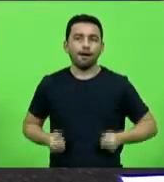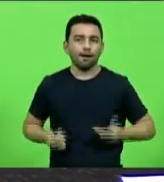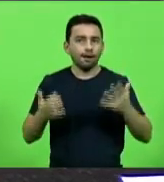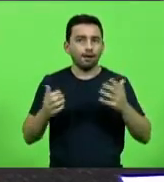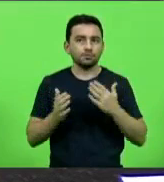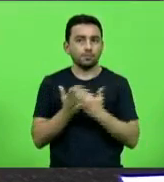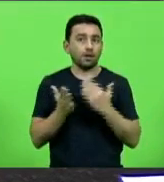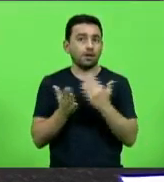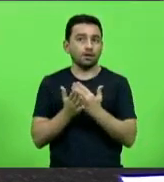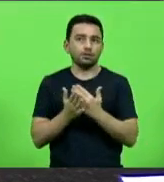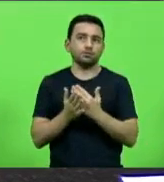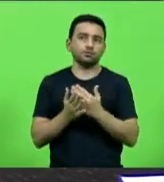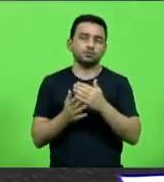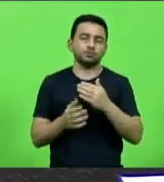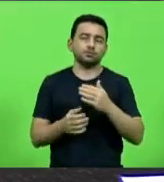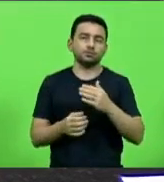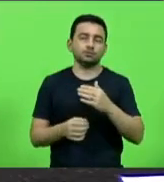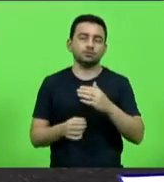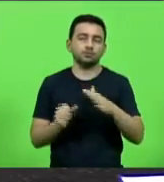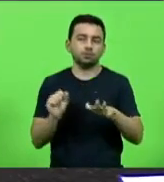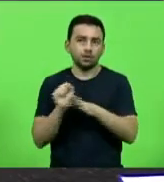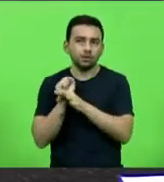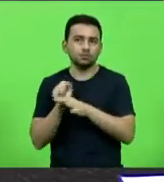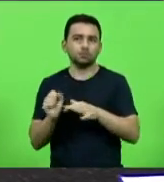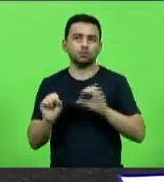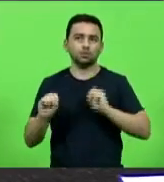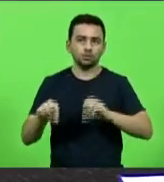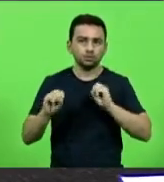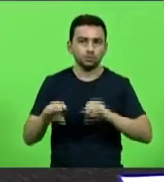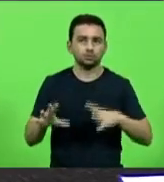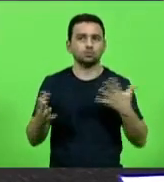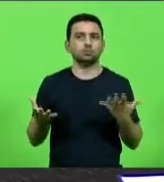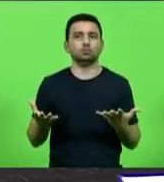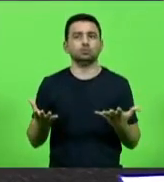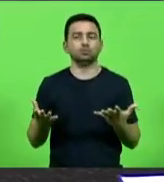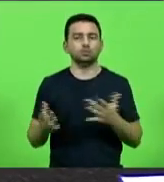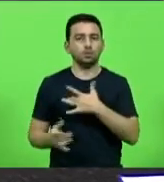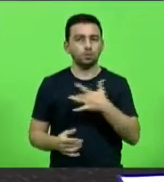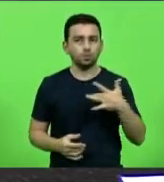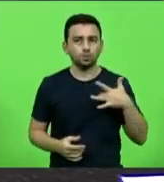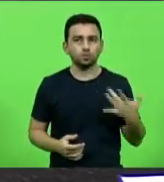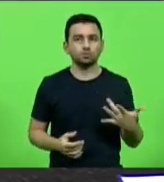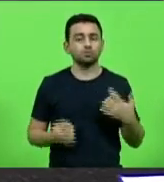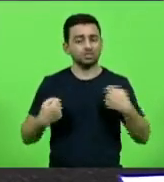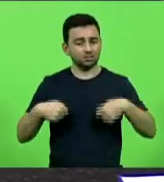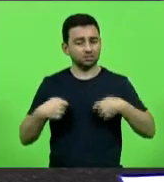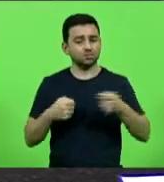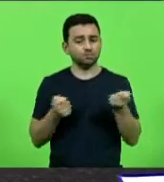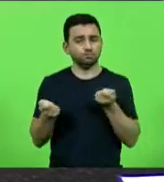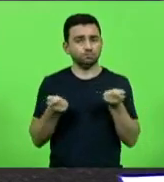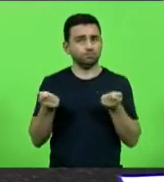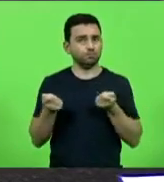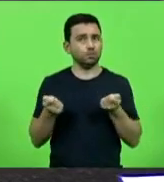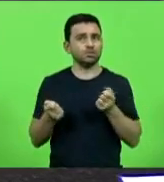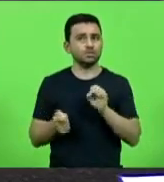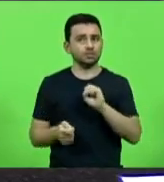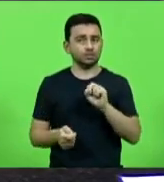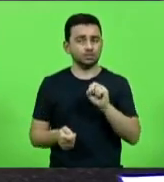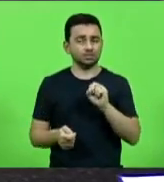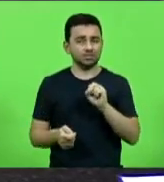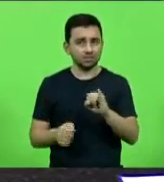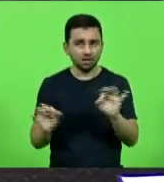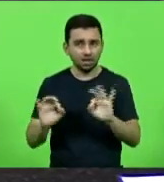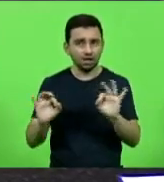educação, saúde. Ou seja, é um gasto que precisa ser controlado ou então nós continuaremos investindo cada vez